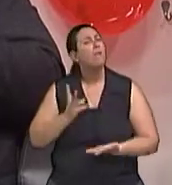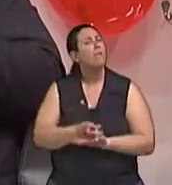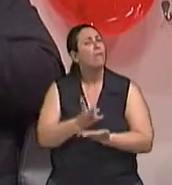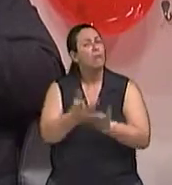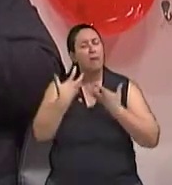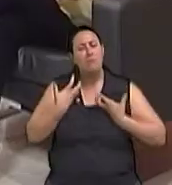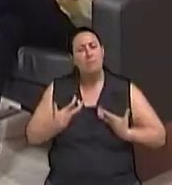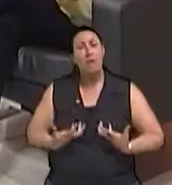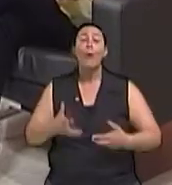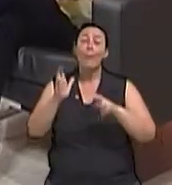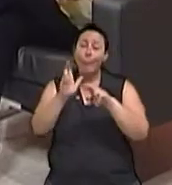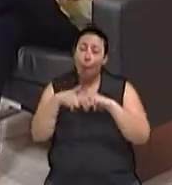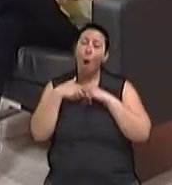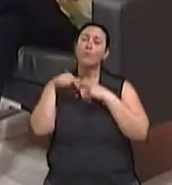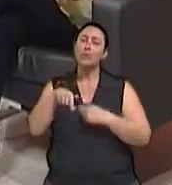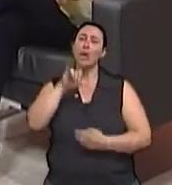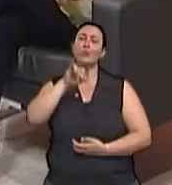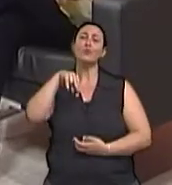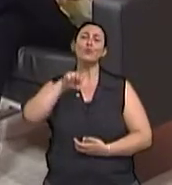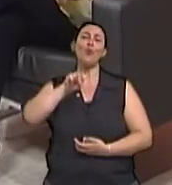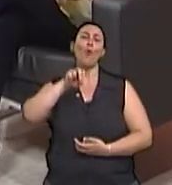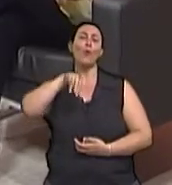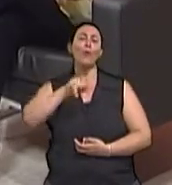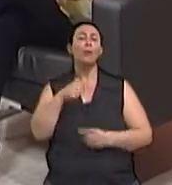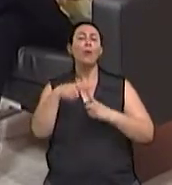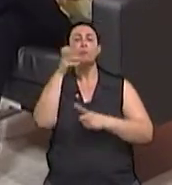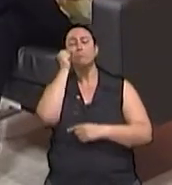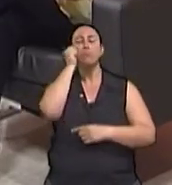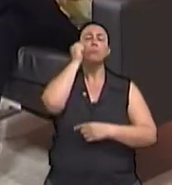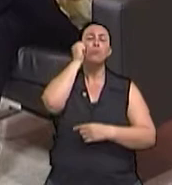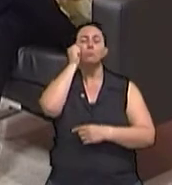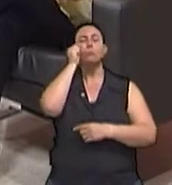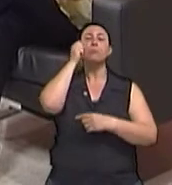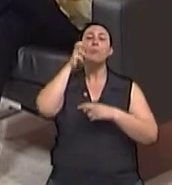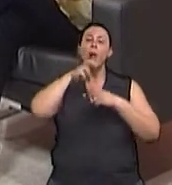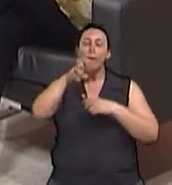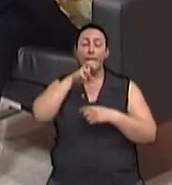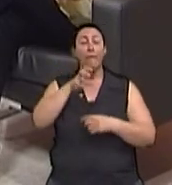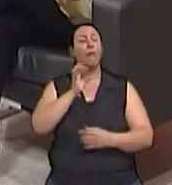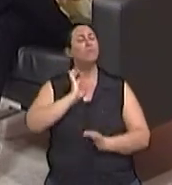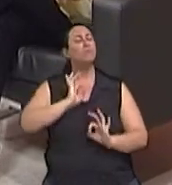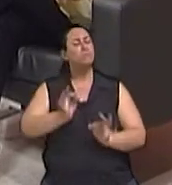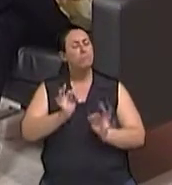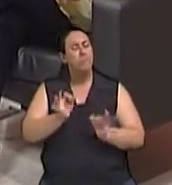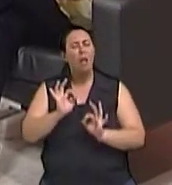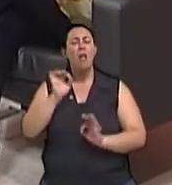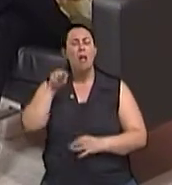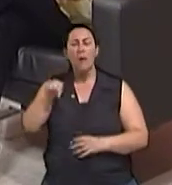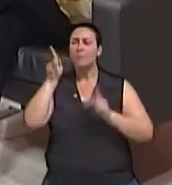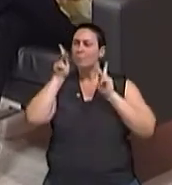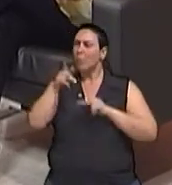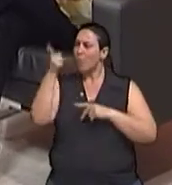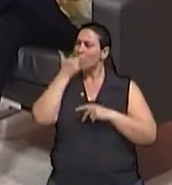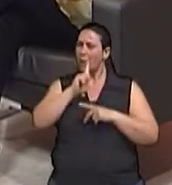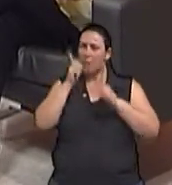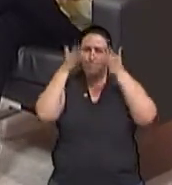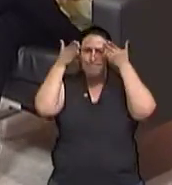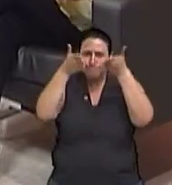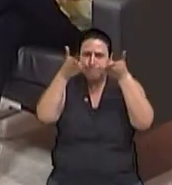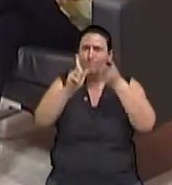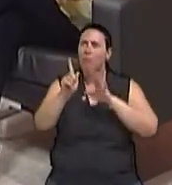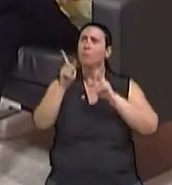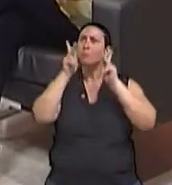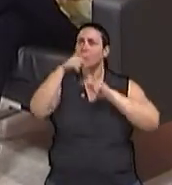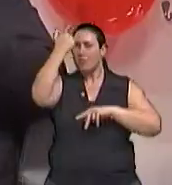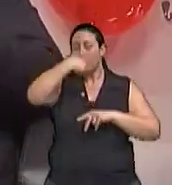E isso vai aparecer exatamente durante o dia, quando ele cochila, quando ele tem uma facilidade de se desconcentrar também. Isso,